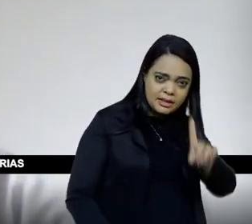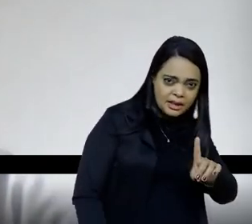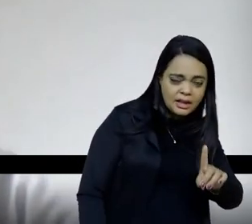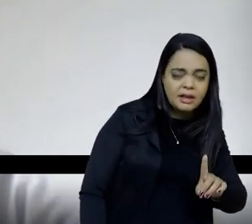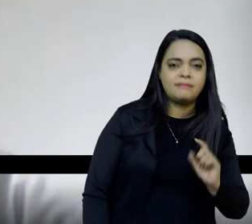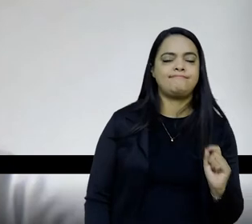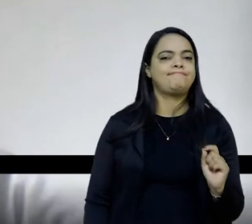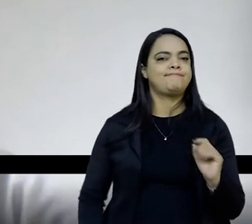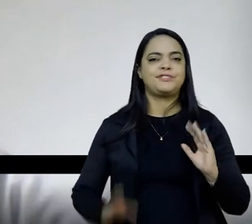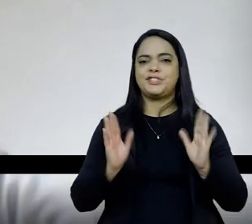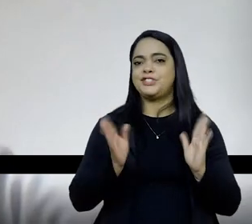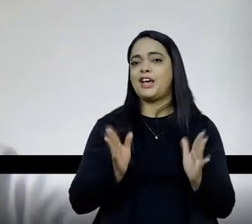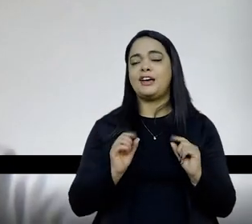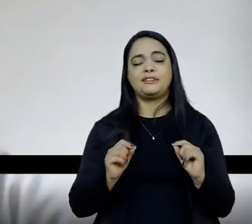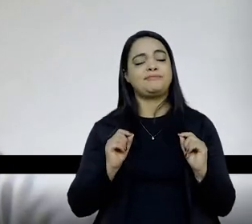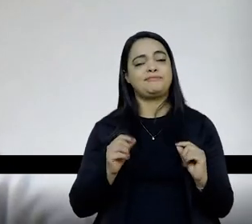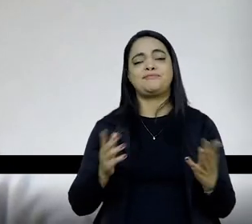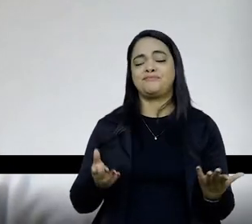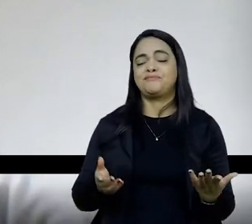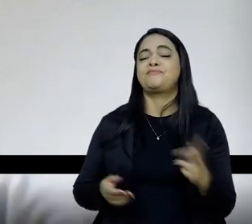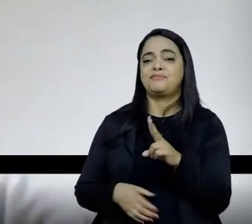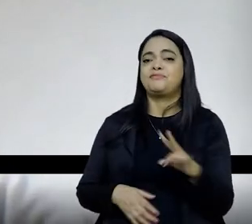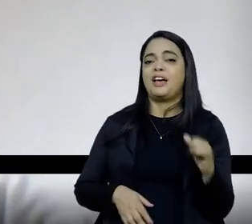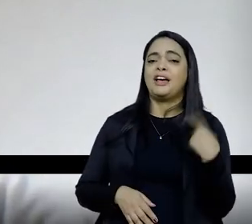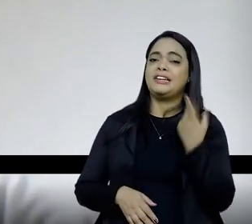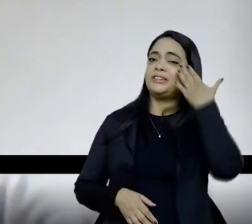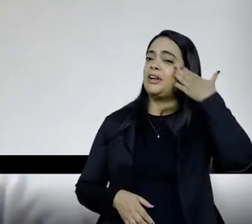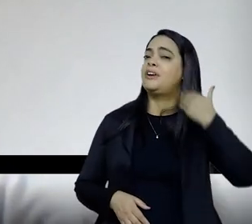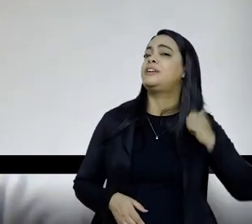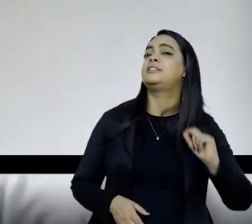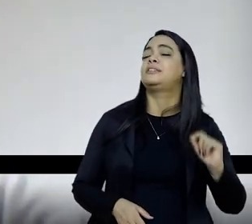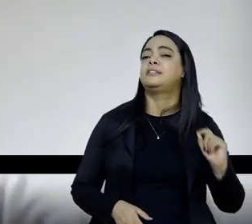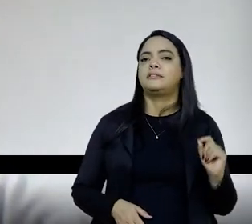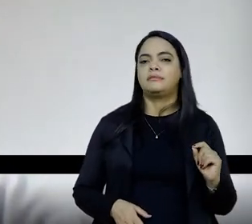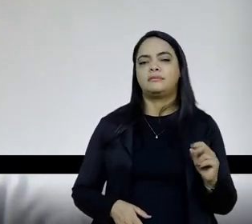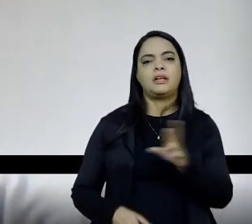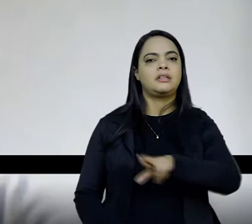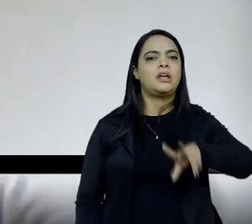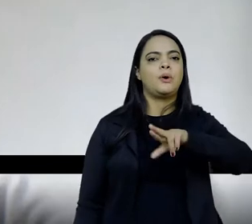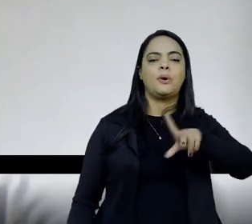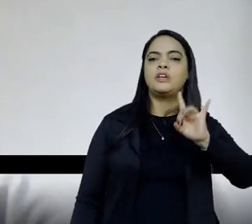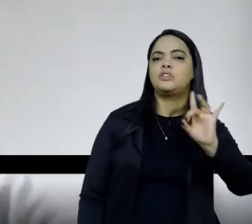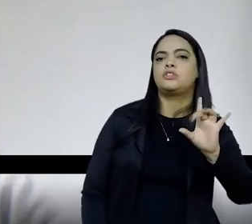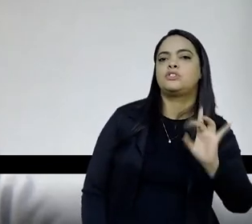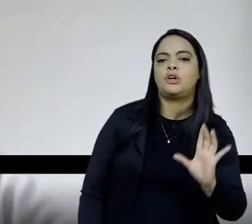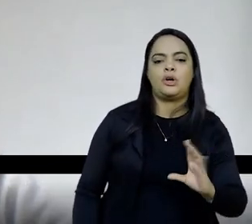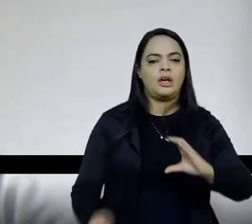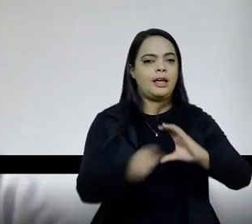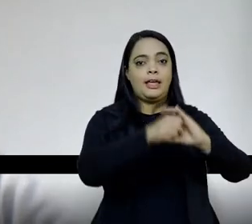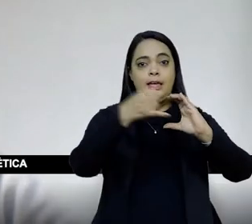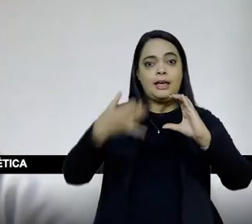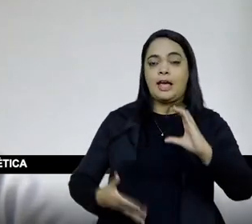várias dessas características e a gente sabe que a questão não é apenas dessas características mais